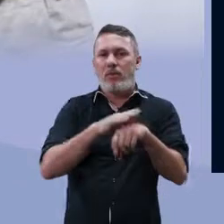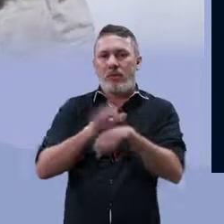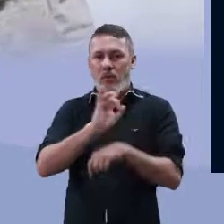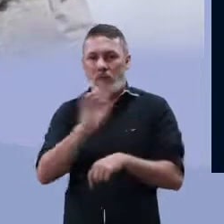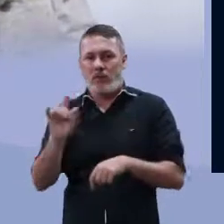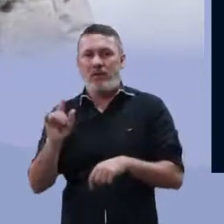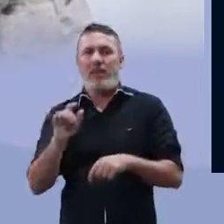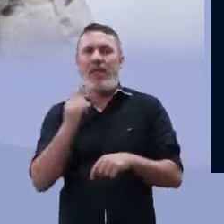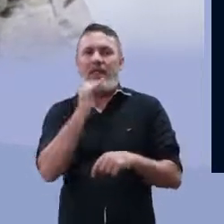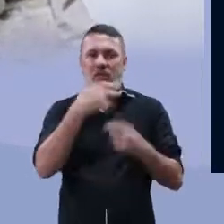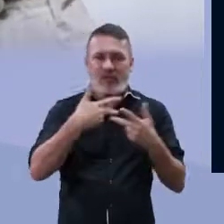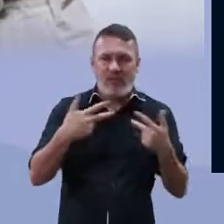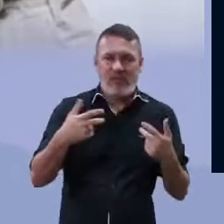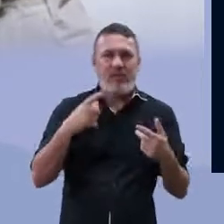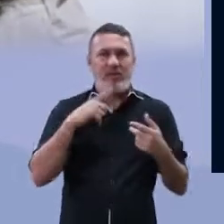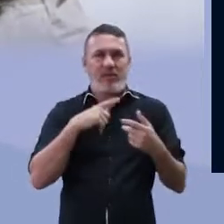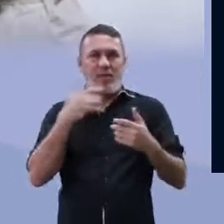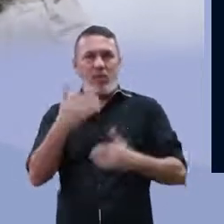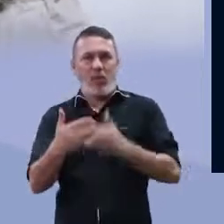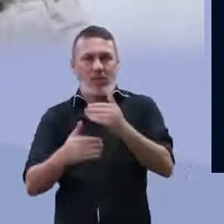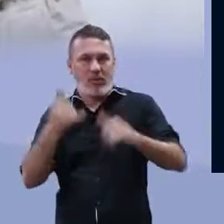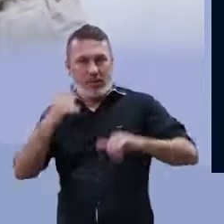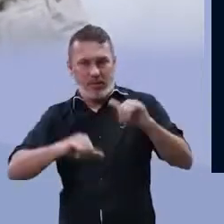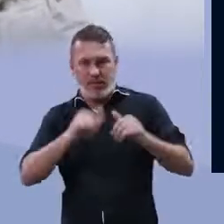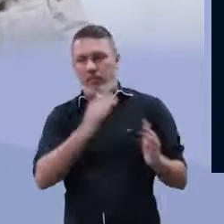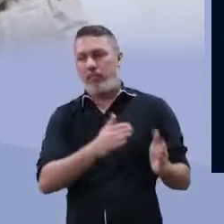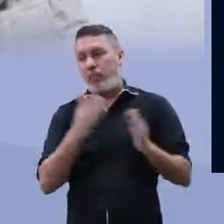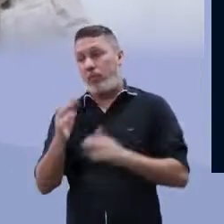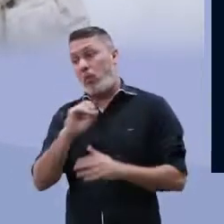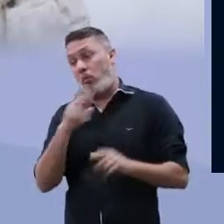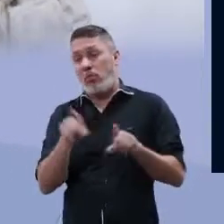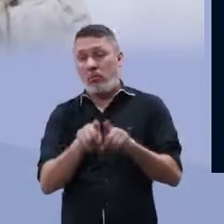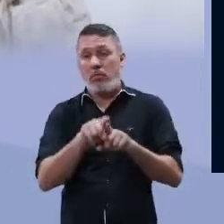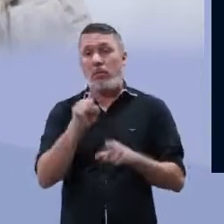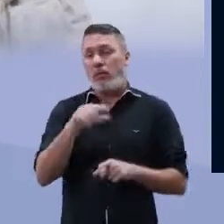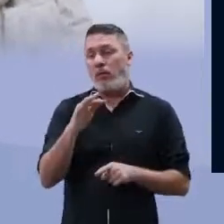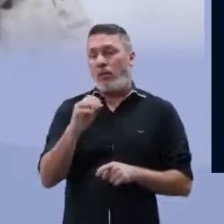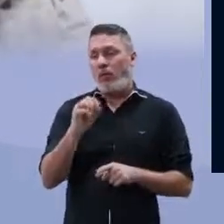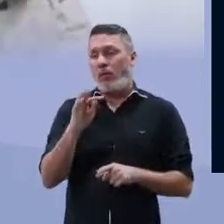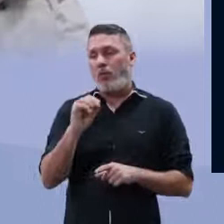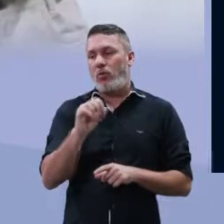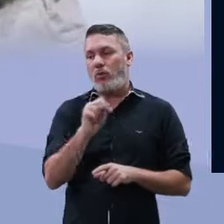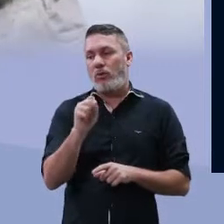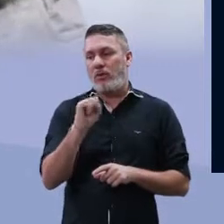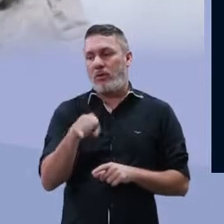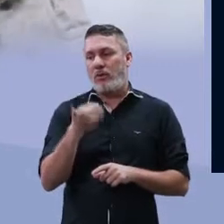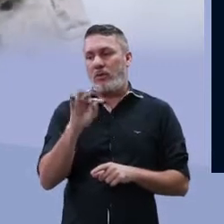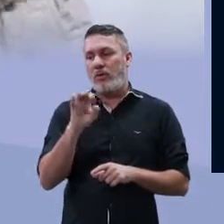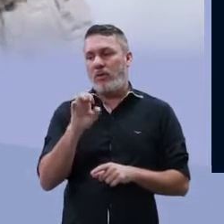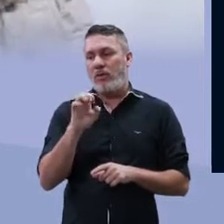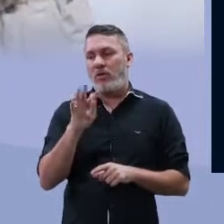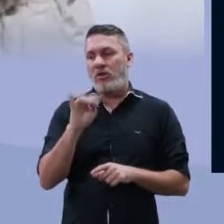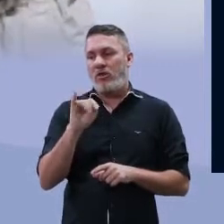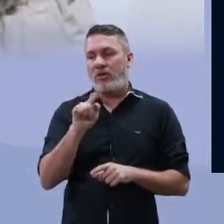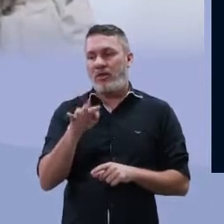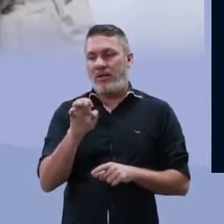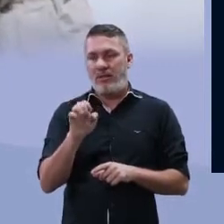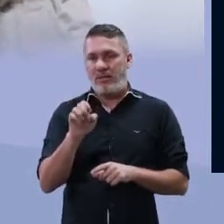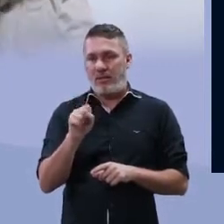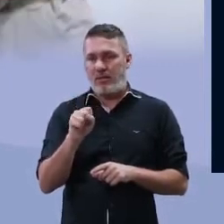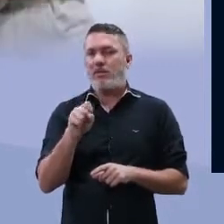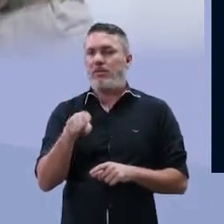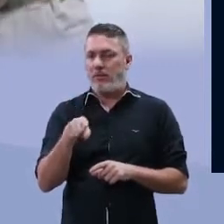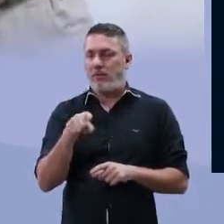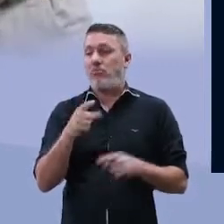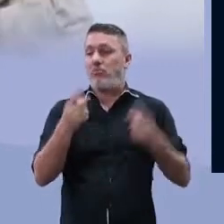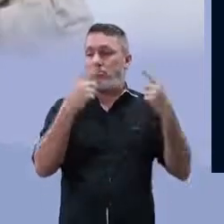produção do seu alimento através da energia, utilizada em processos químicos, ou podem ser fotossintetizantes,